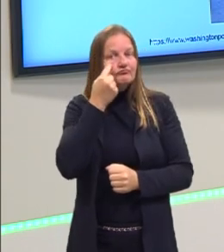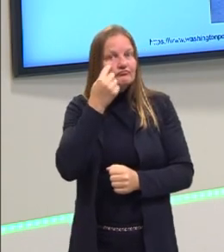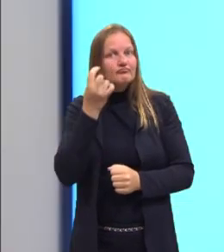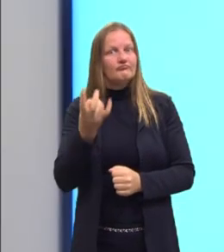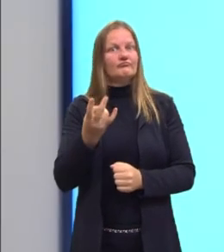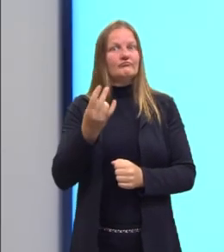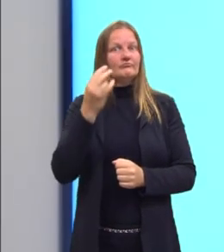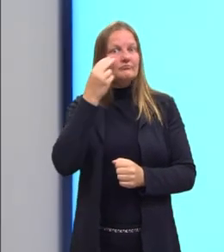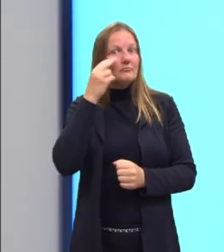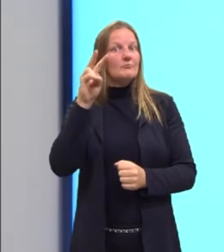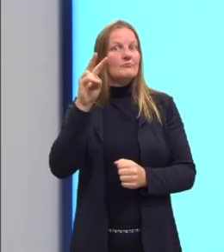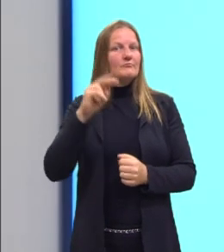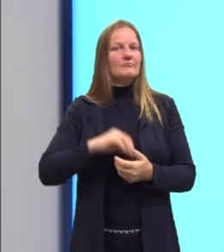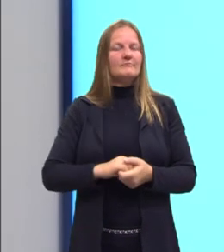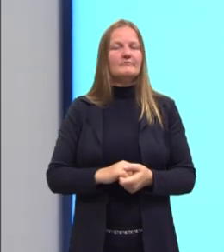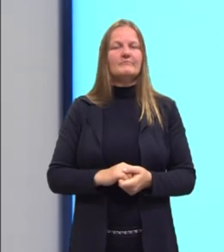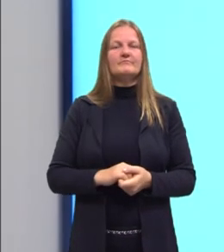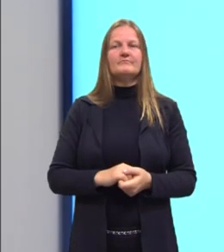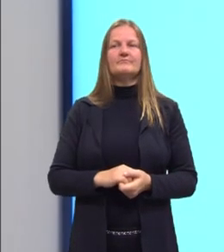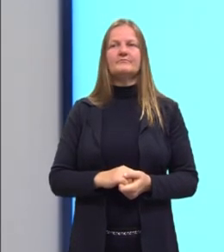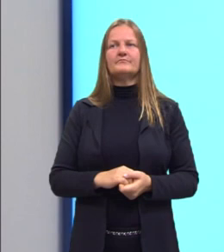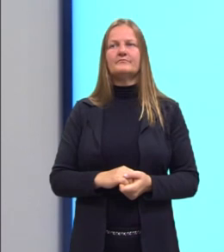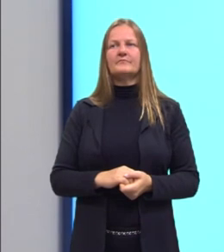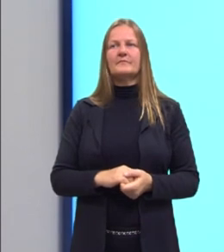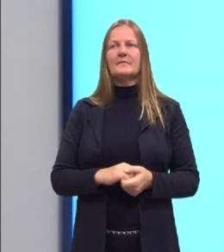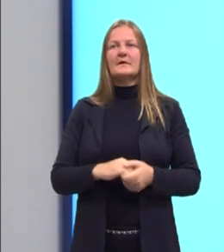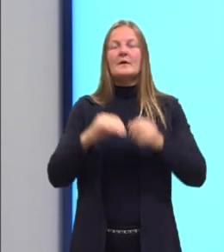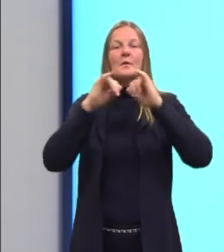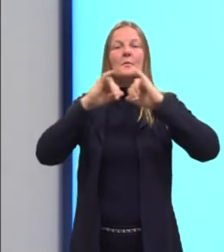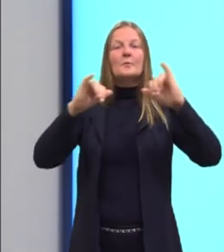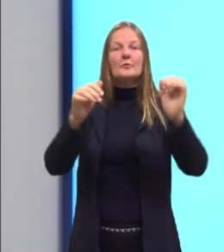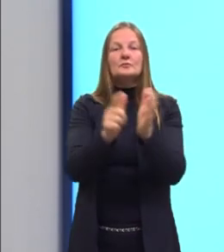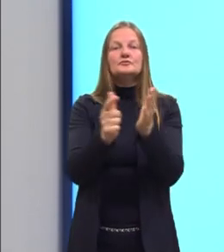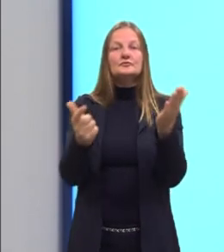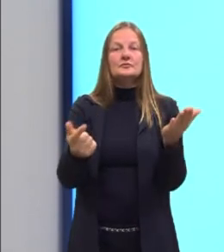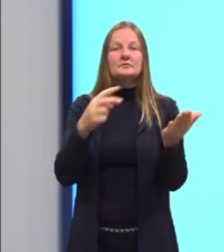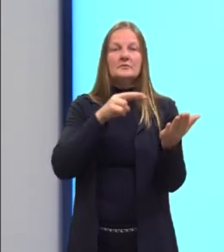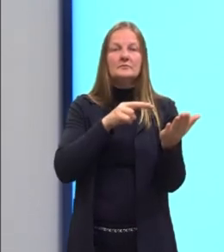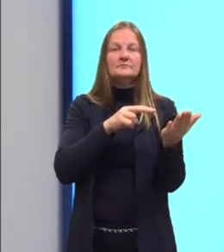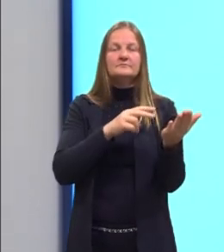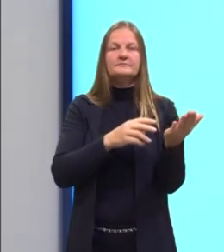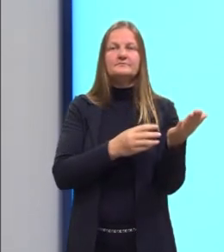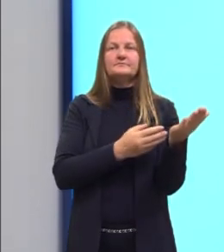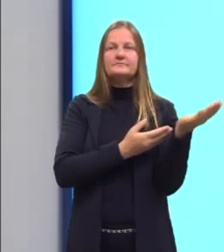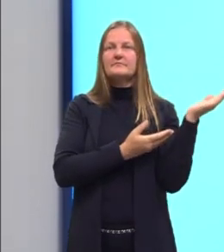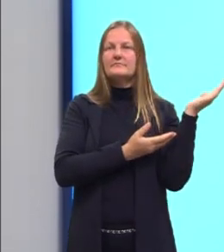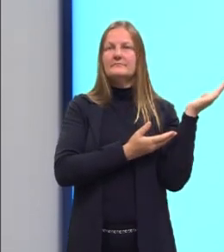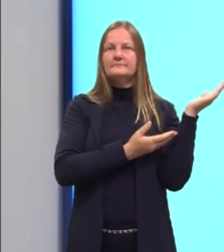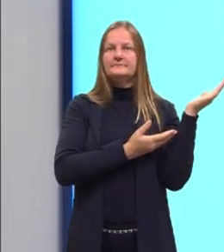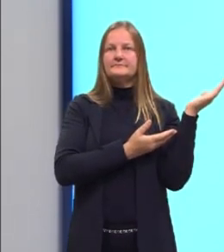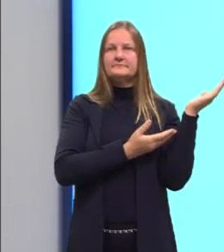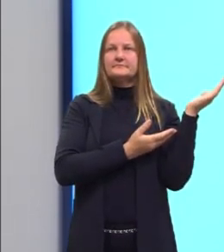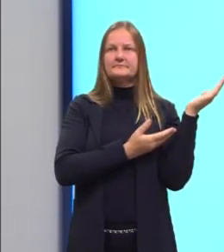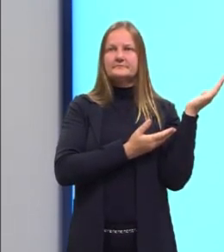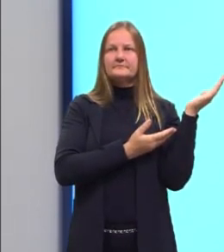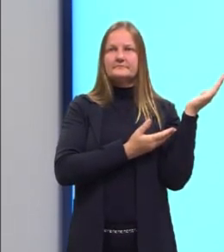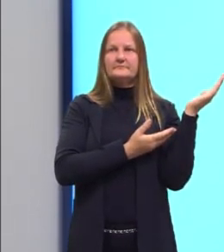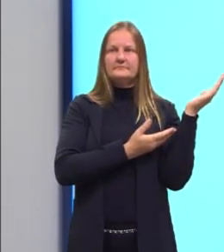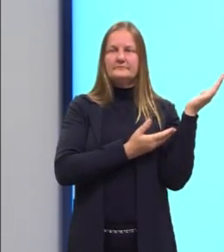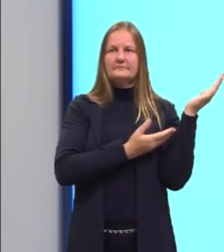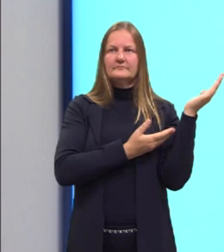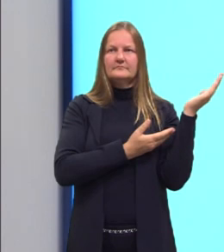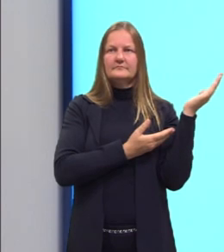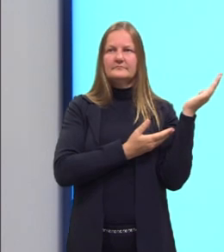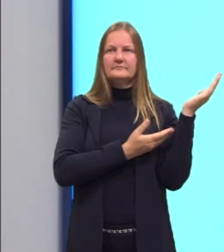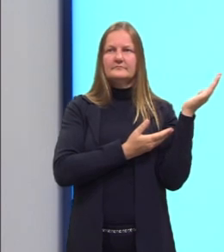só. Aqui, nessa manchete, diz assim. As protesters railed against police violence in Louisville,